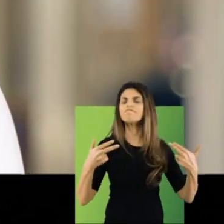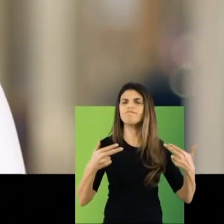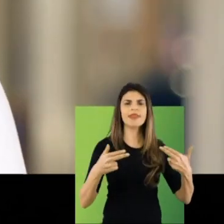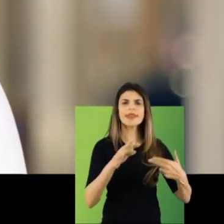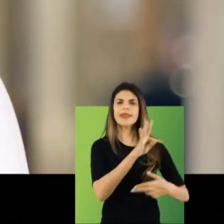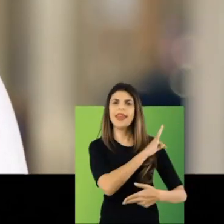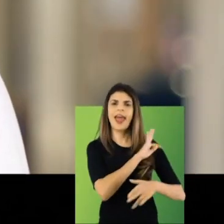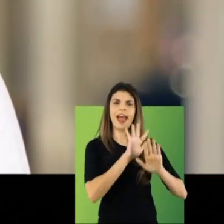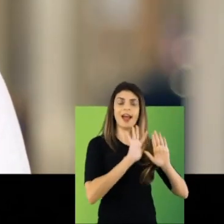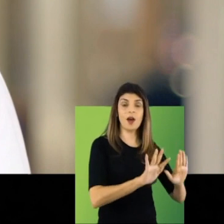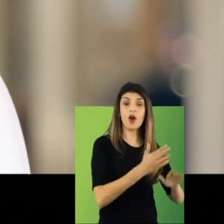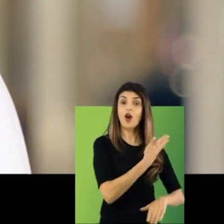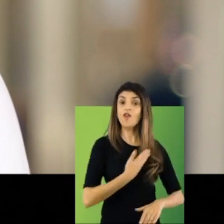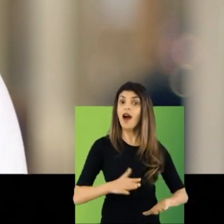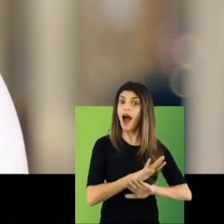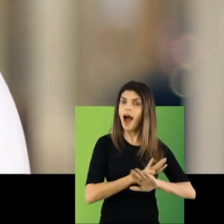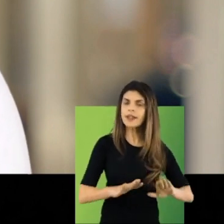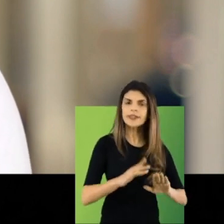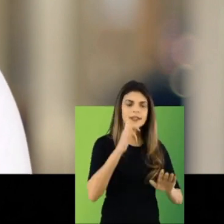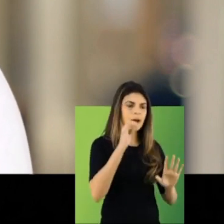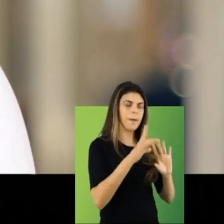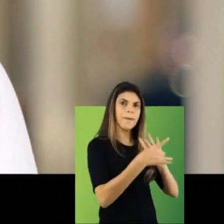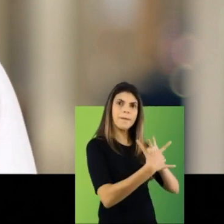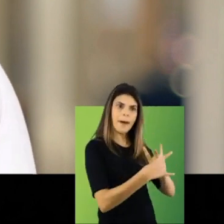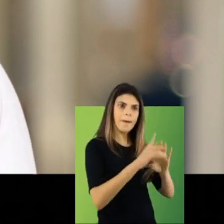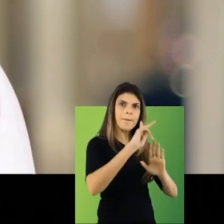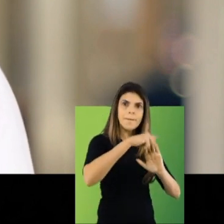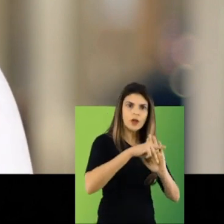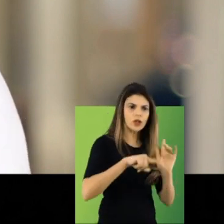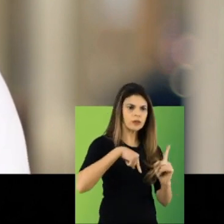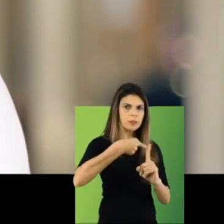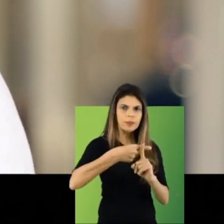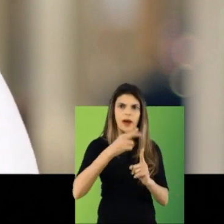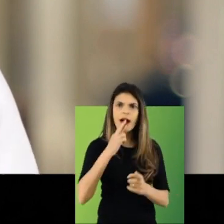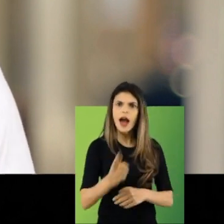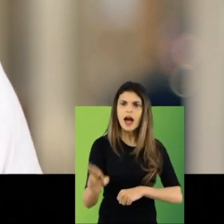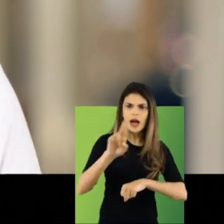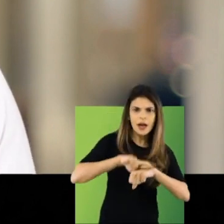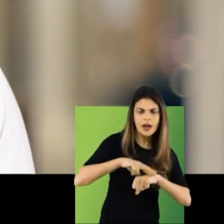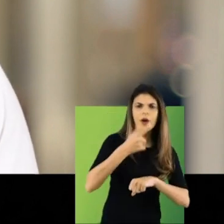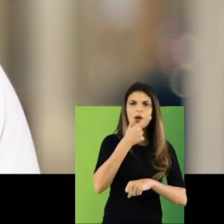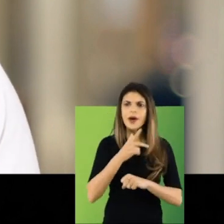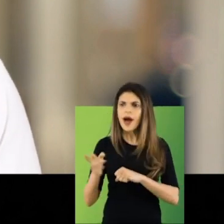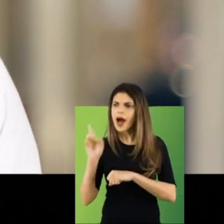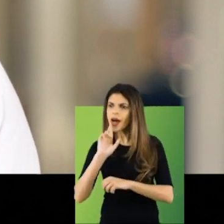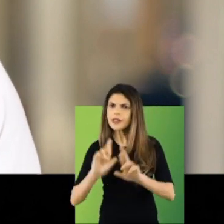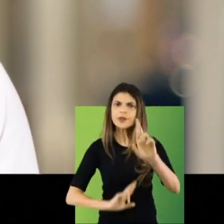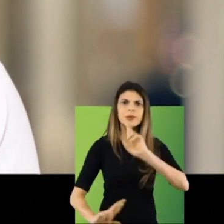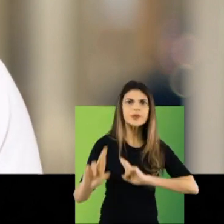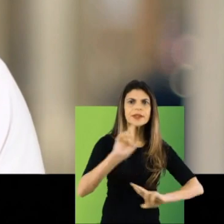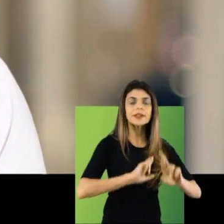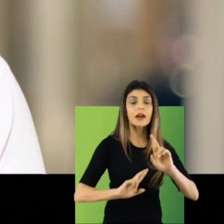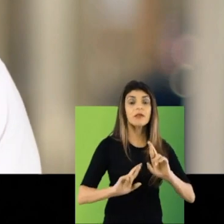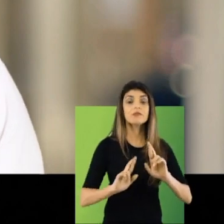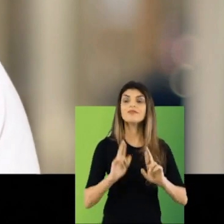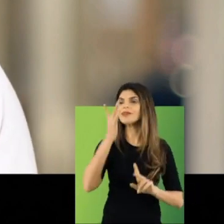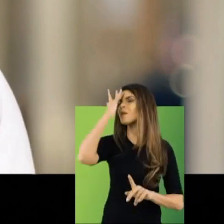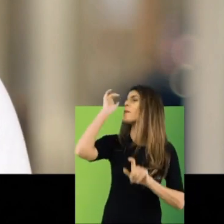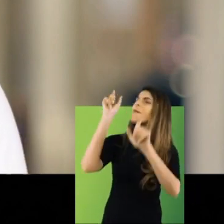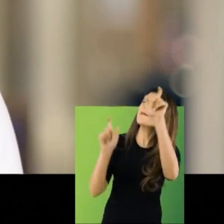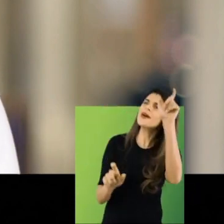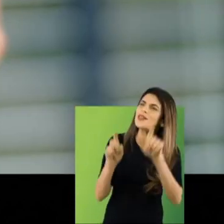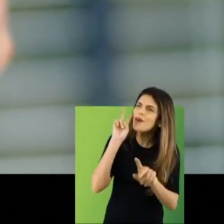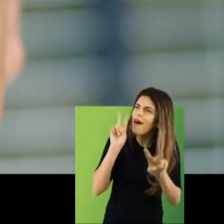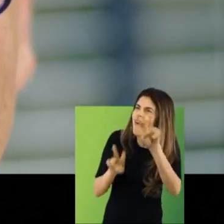governo, é isso que mostra se o que a gente está fazendo está dando resultado ou não. Só que para mim, cada